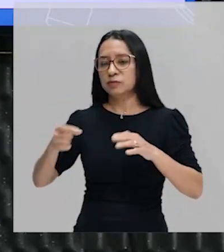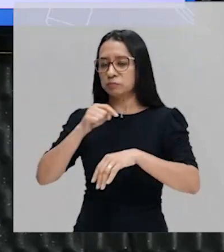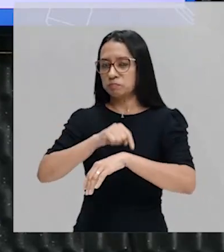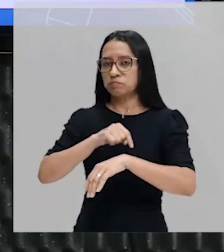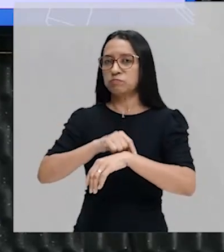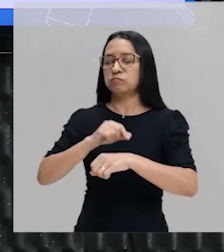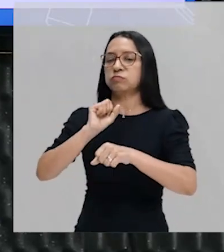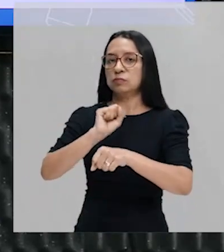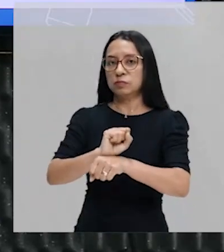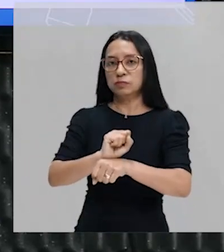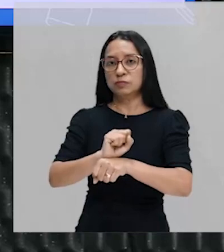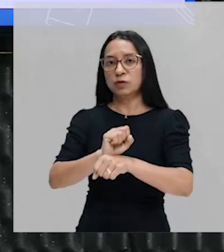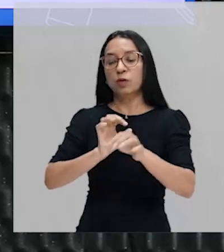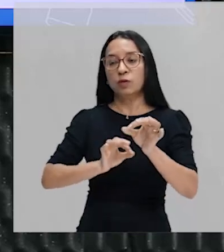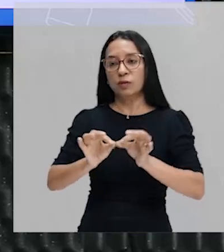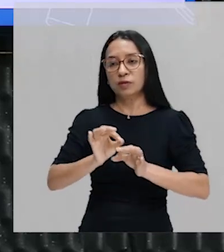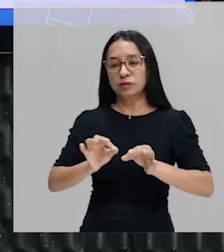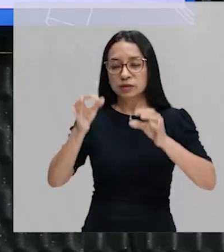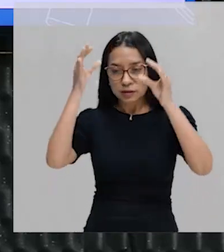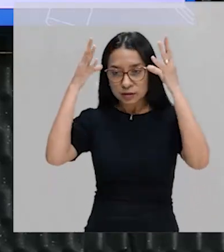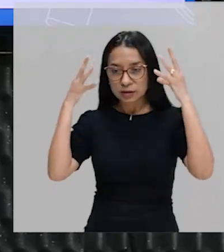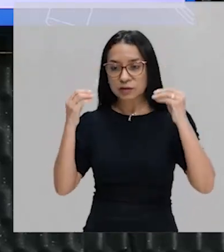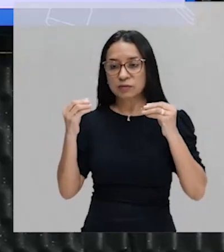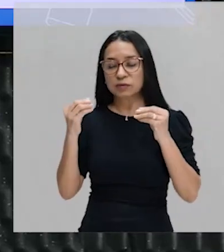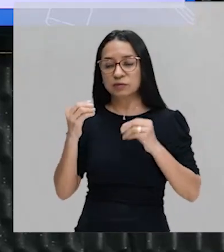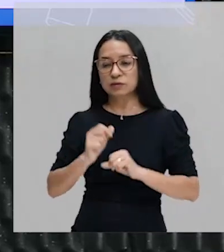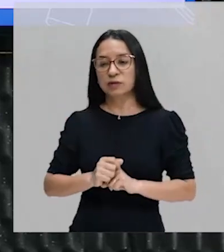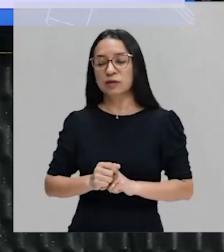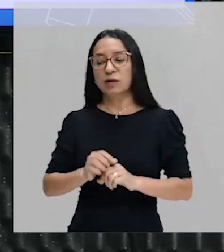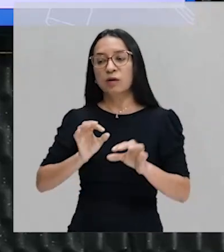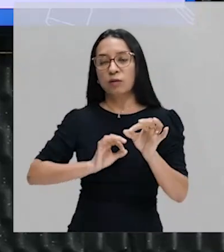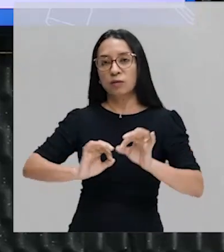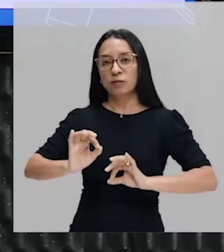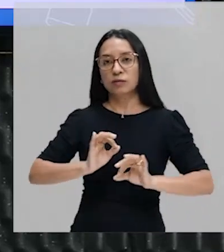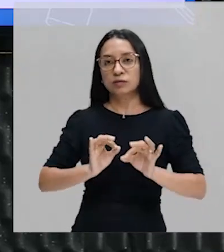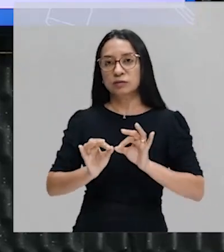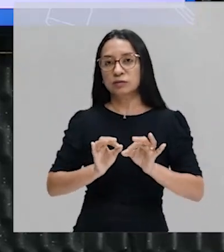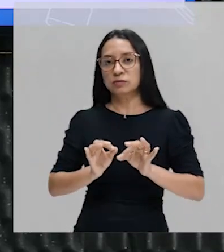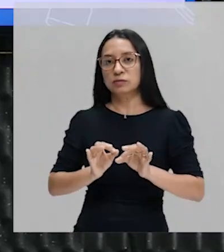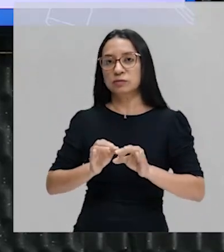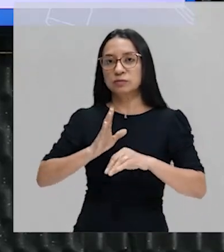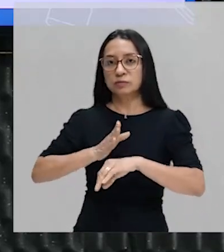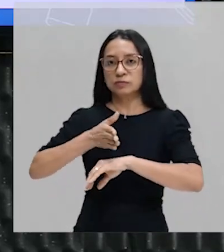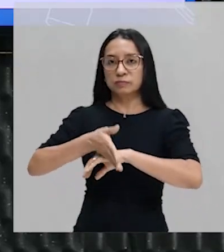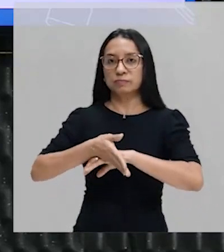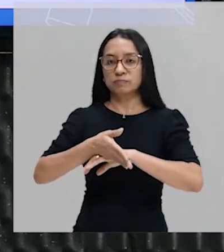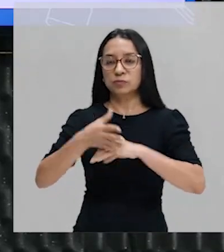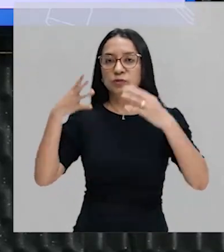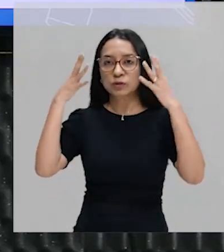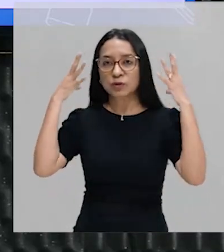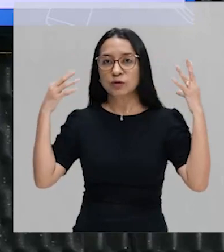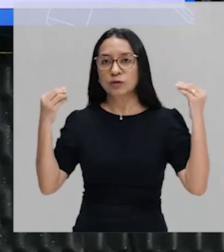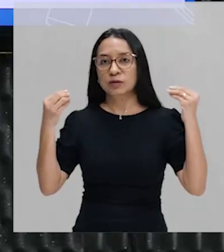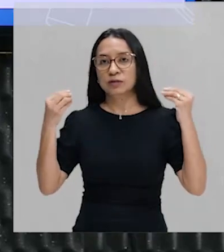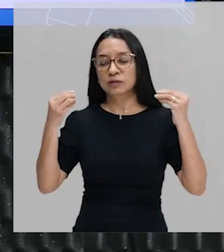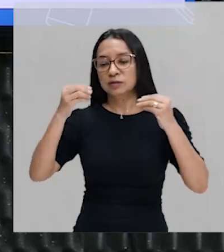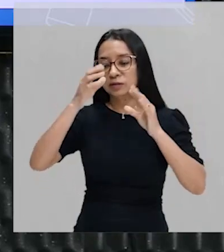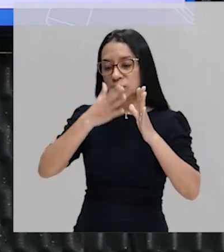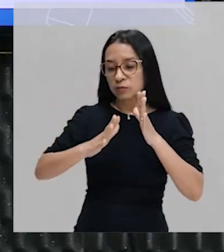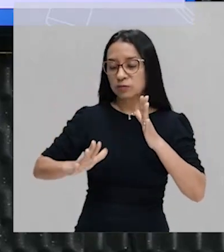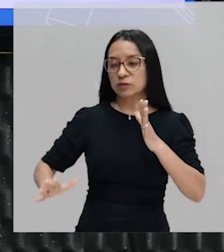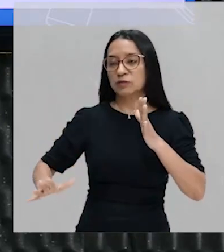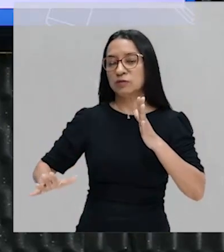Holanda, essa companhia, ela vai organizar as invasões holandesas no litoral